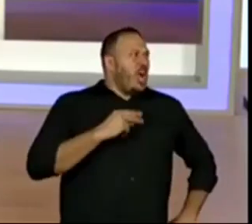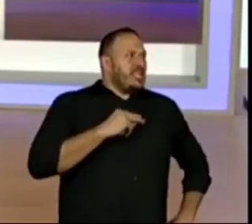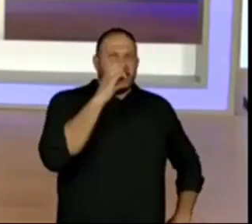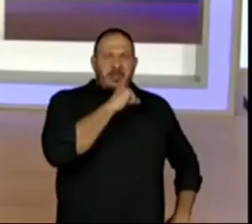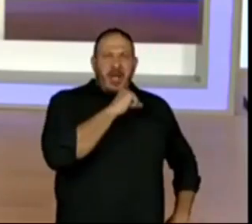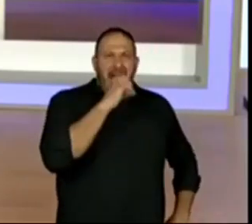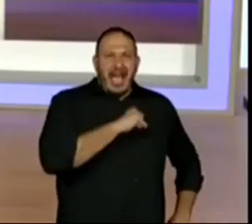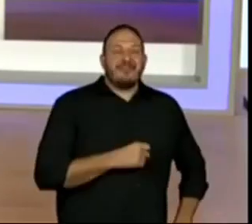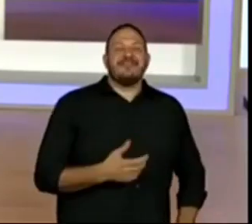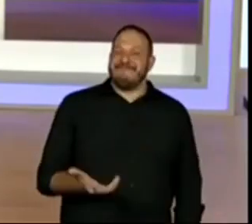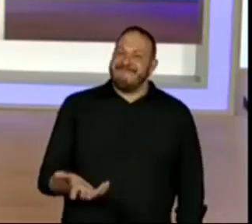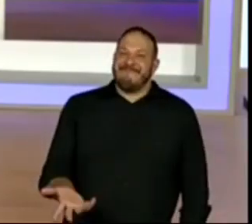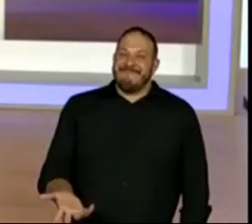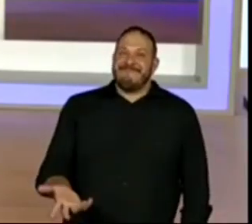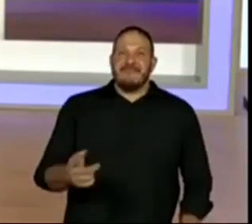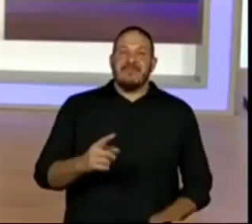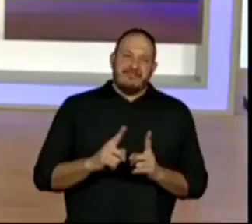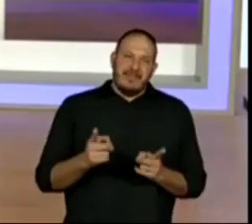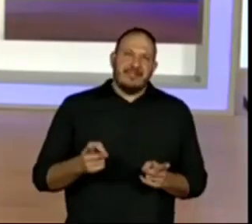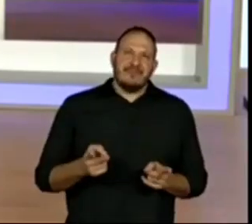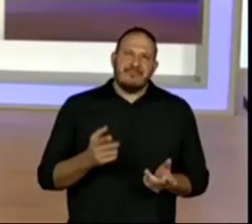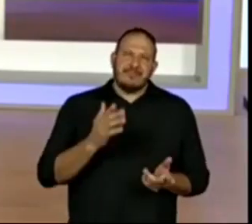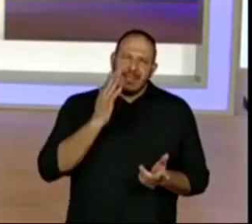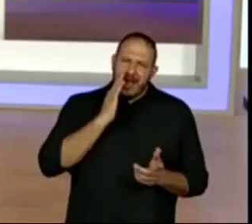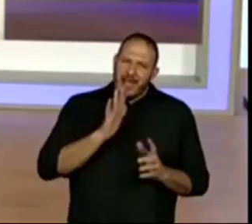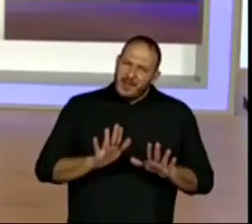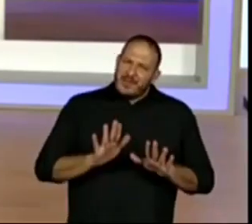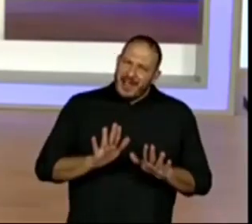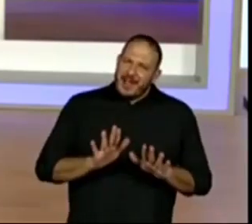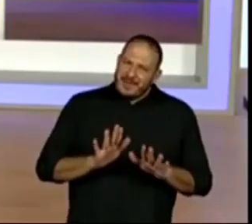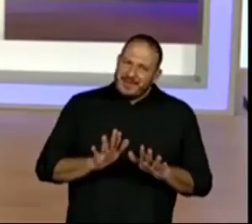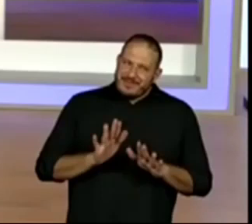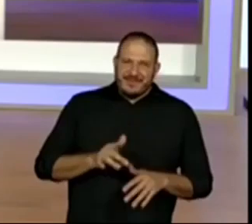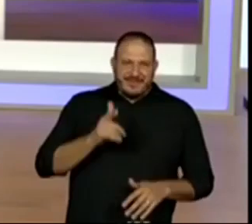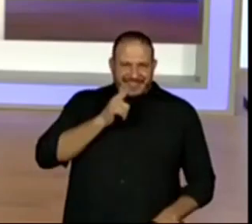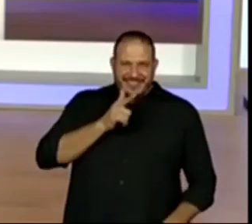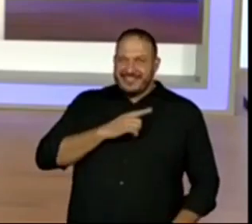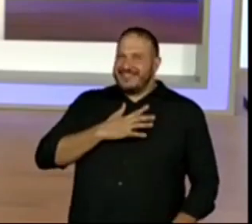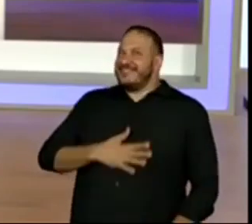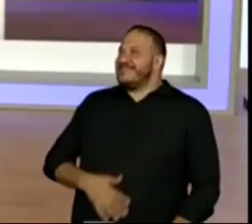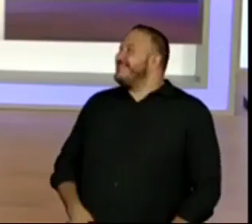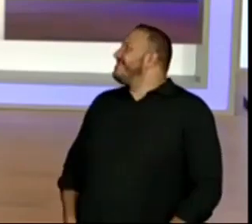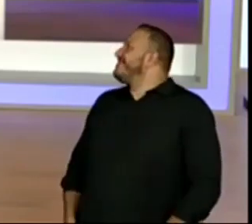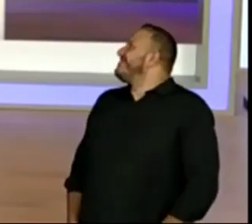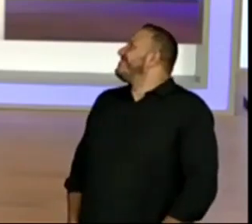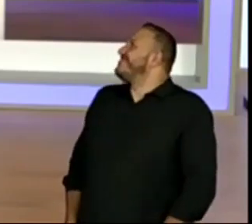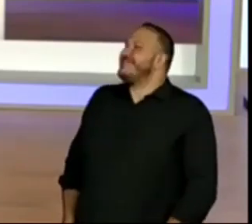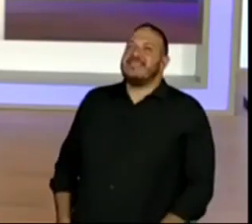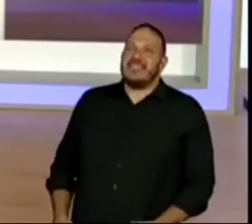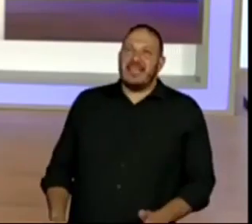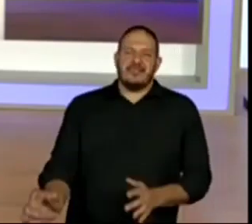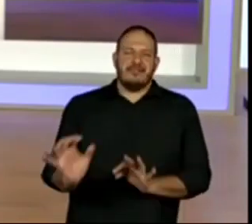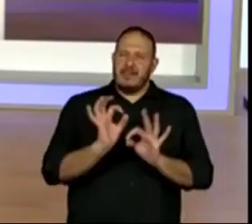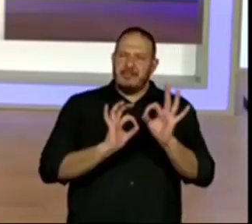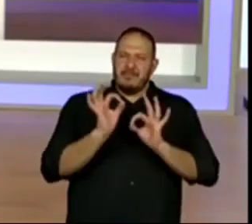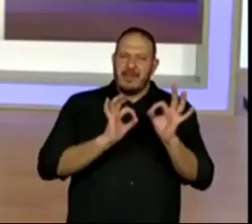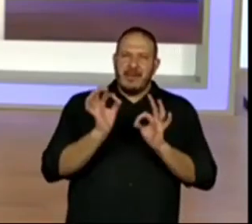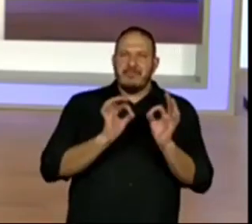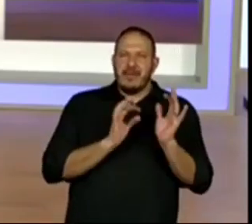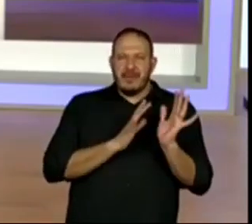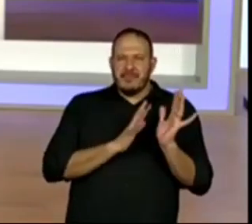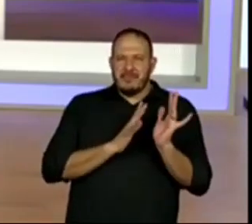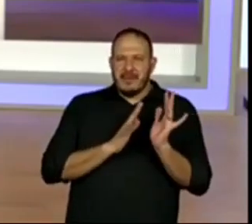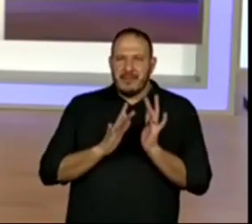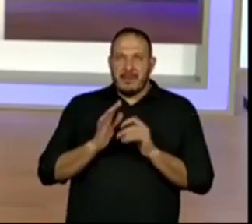muito rápido. Mas eu vou... Calma, eu vou chegar na surpresa. Calma lá. E aí, passamos a limpo. O nosso texto está